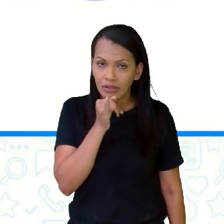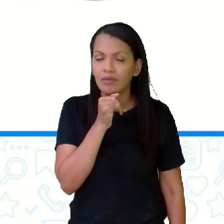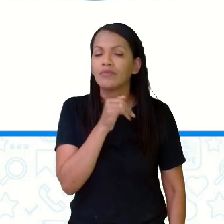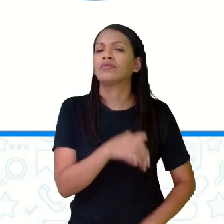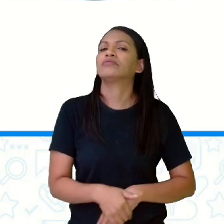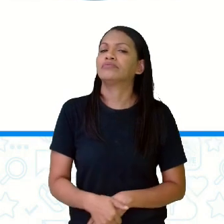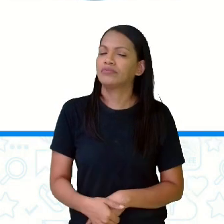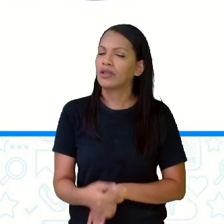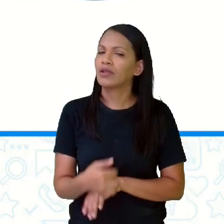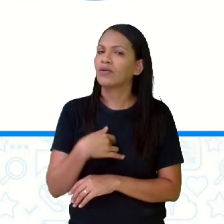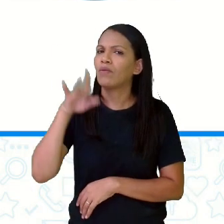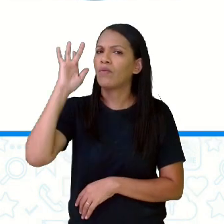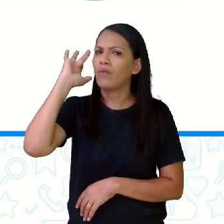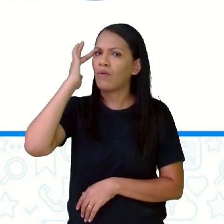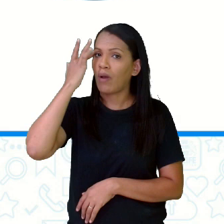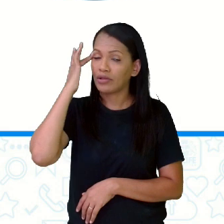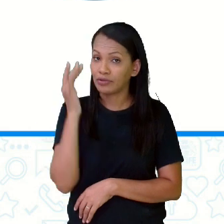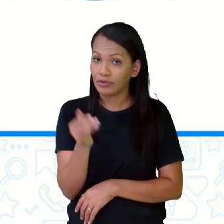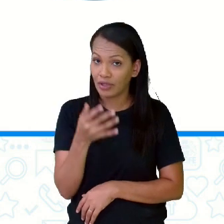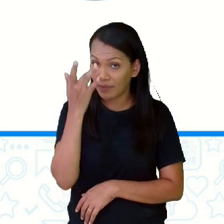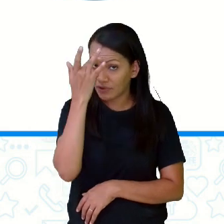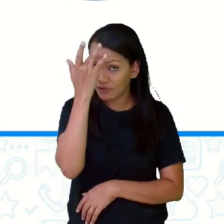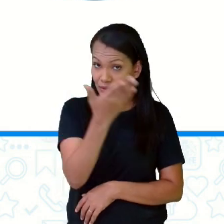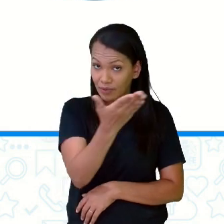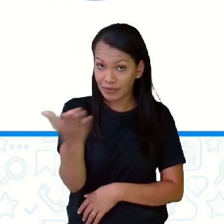exemplo. Eu acho que fica bem mais fácil.